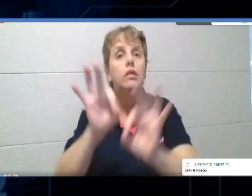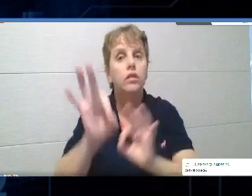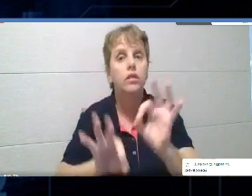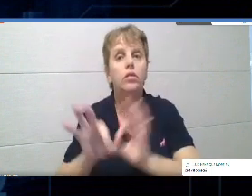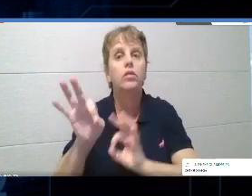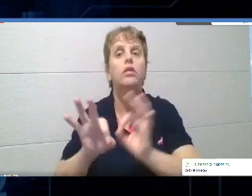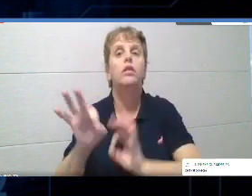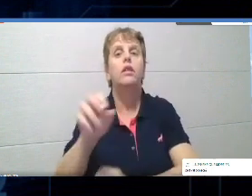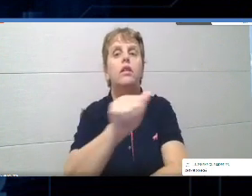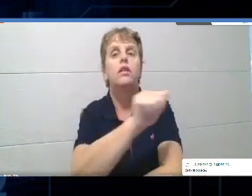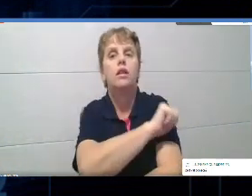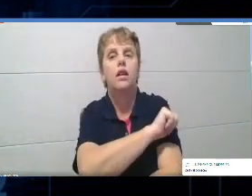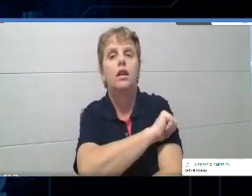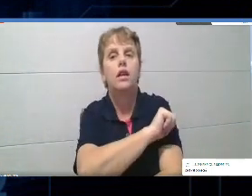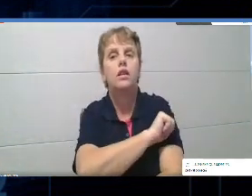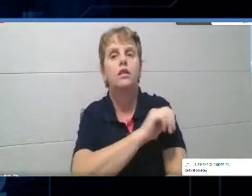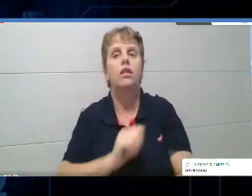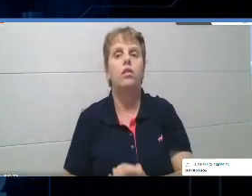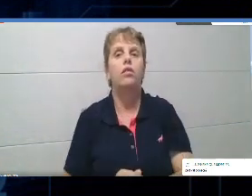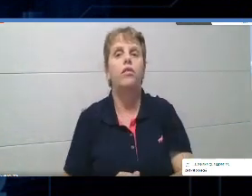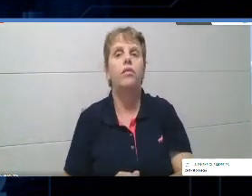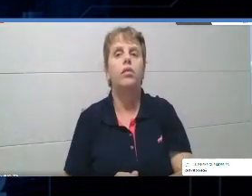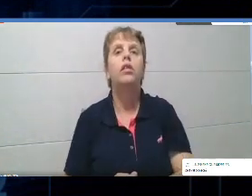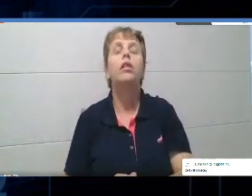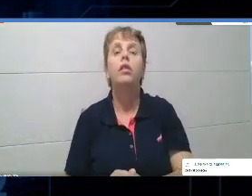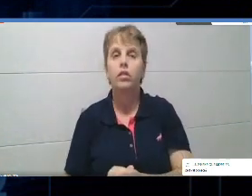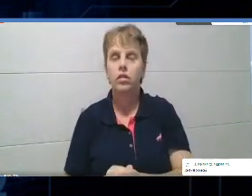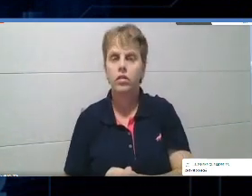aulas agora para esse momento online.